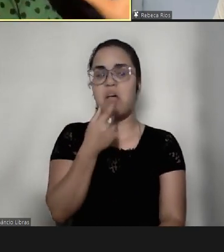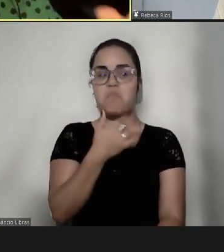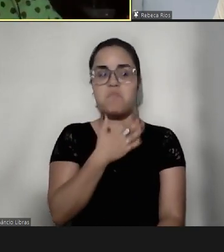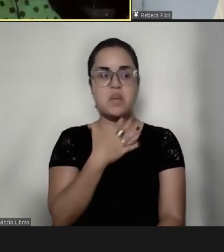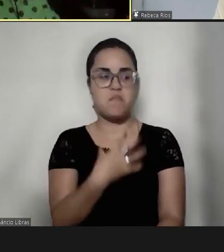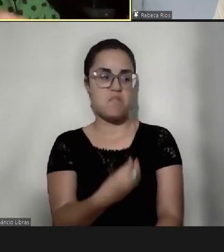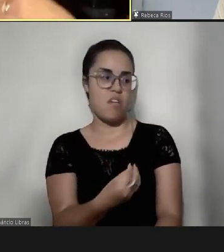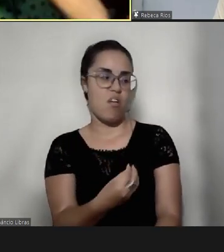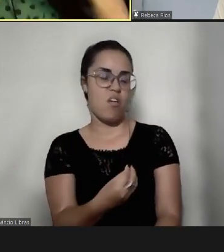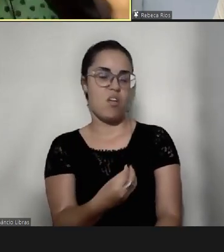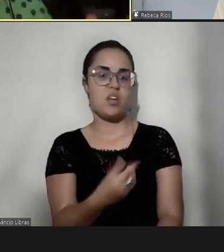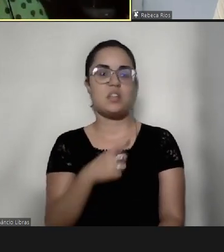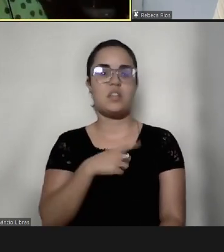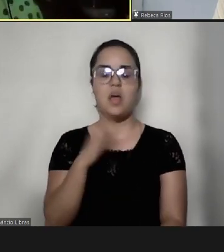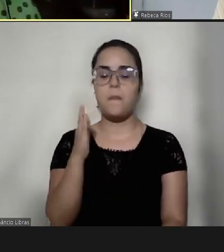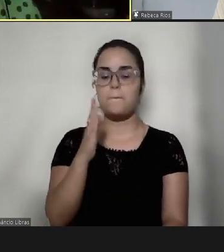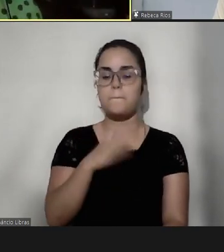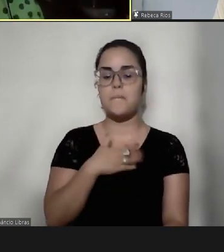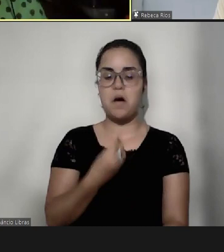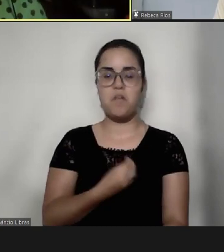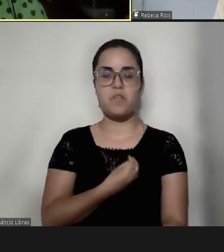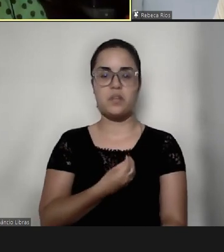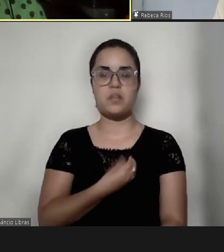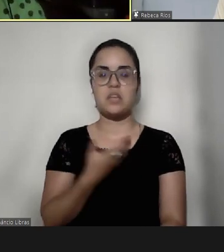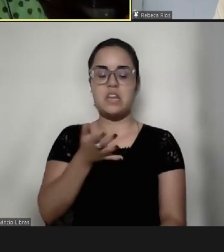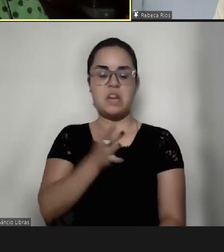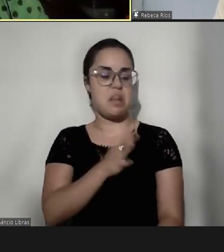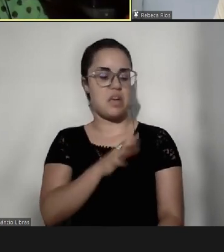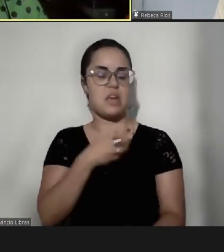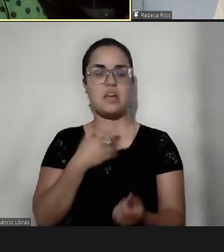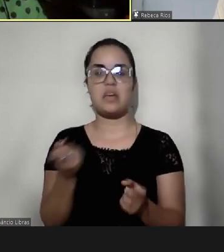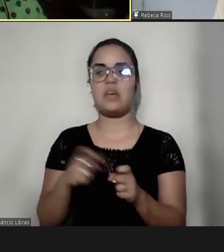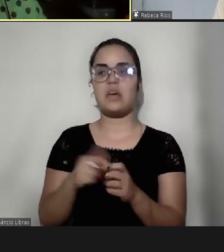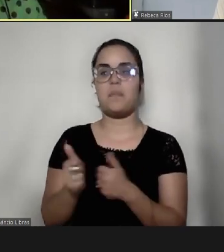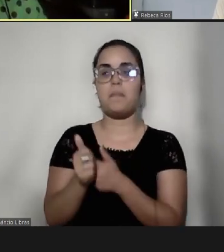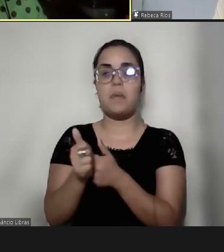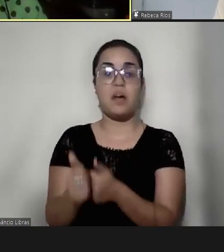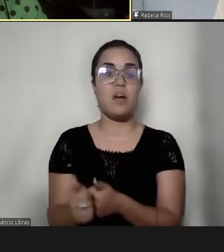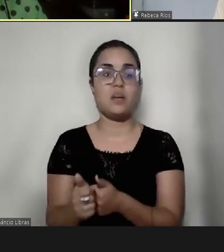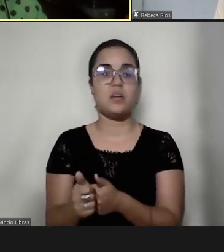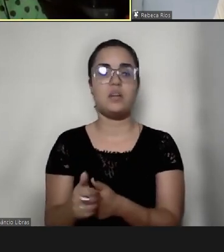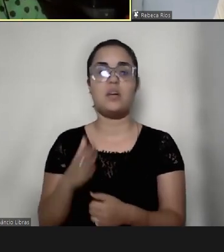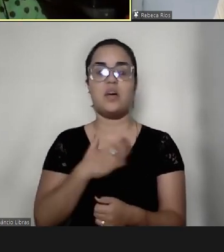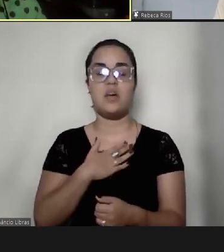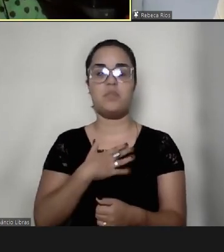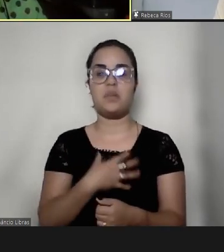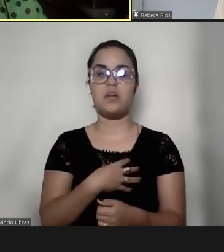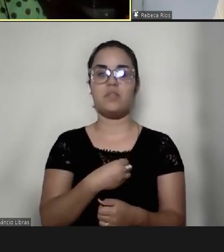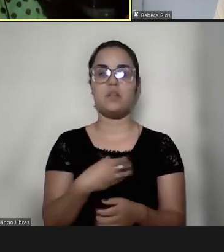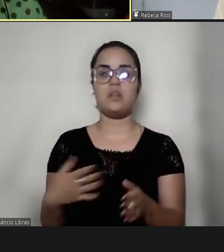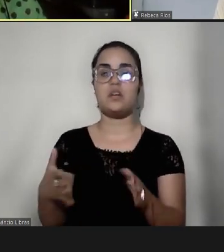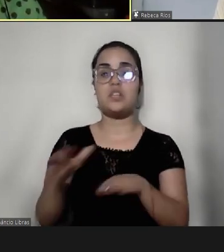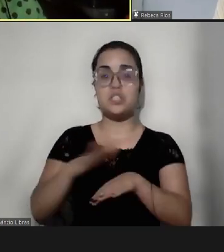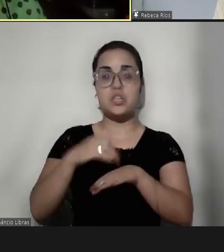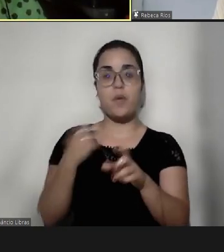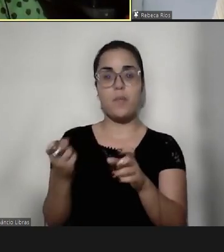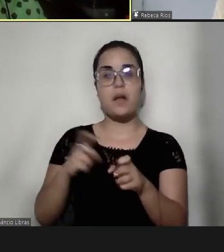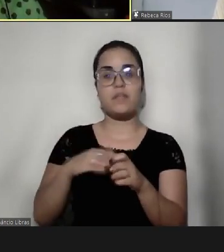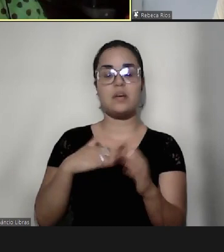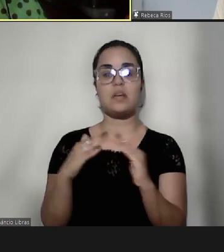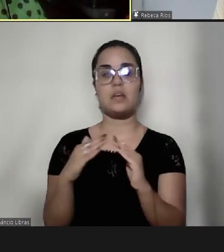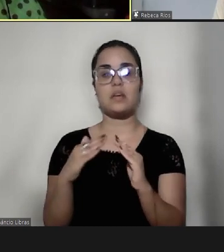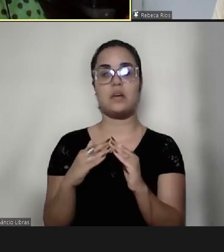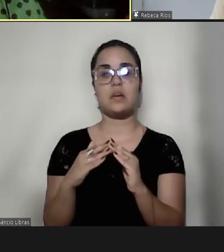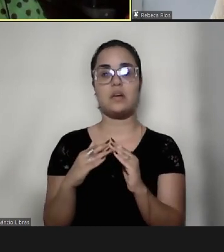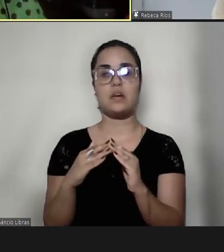ah, que tem mau comportamento, que ninguém quer por perto, e a minha filha chamou ela pra vir aqui, e eu,